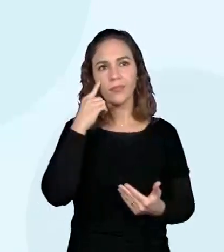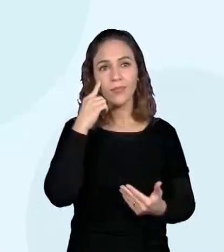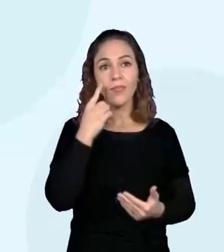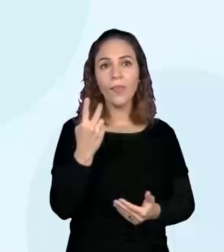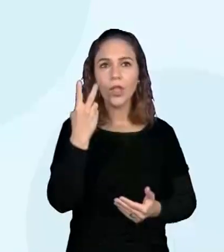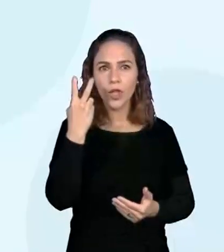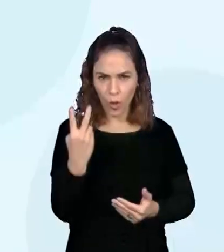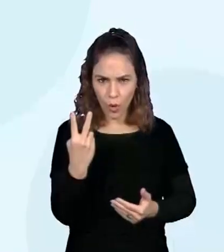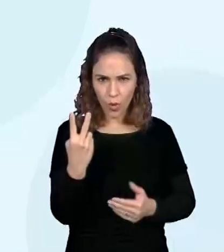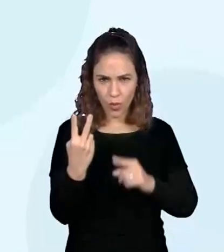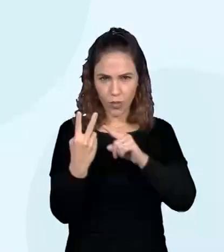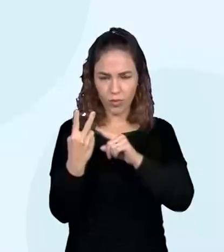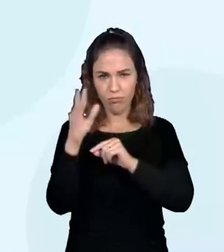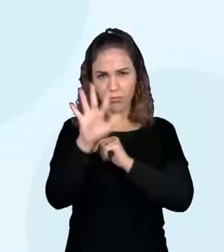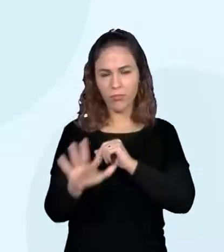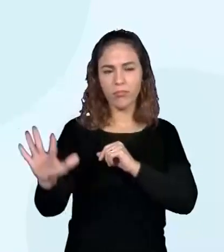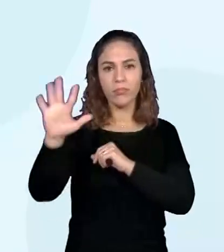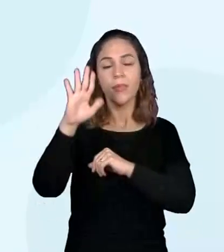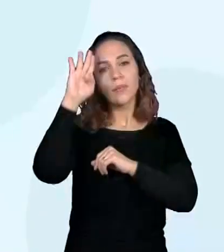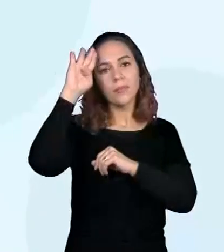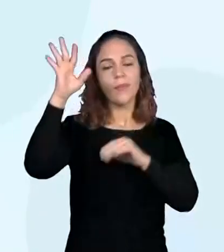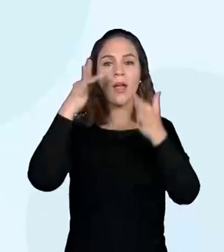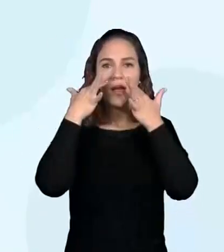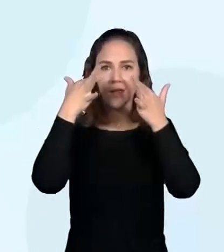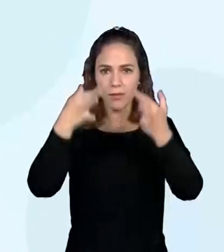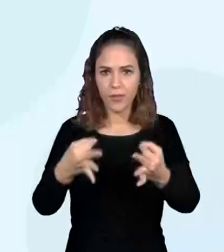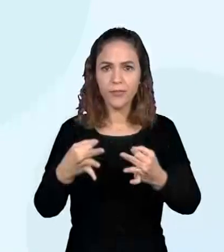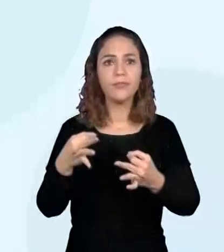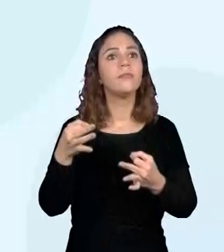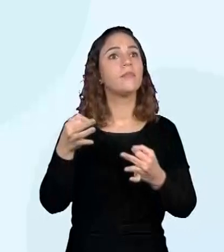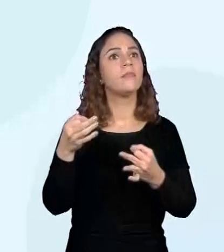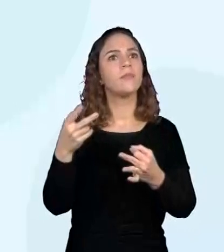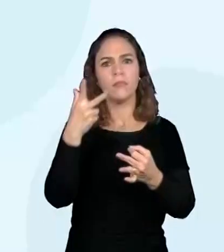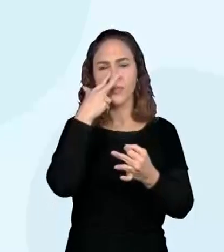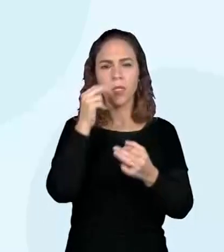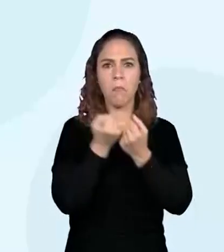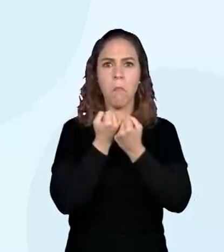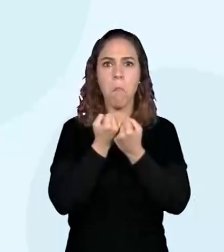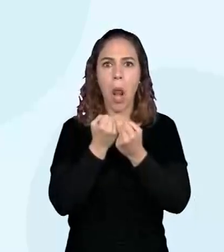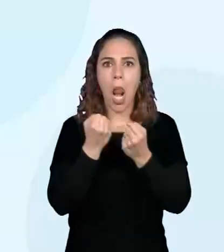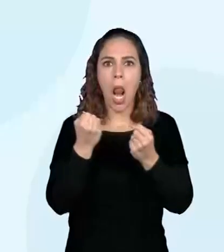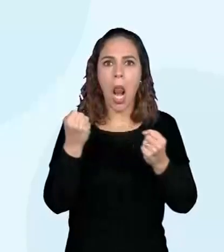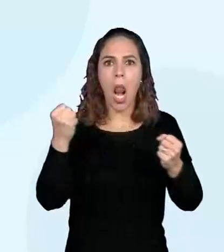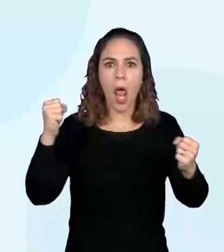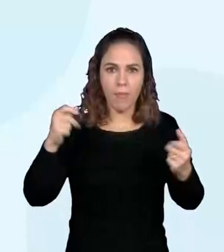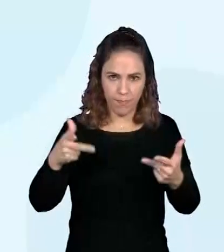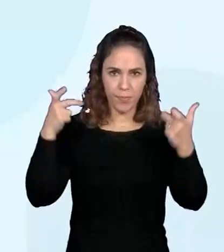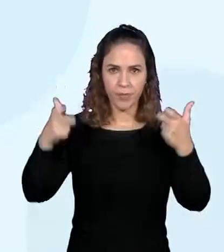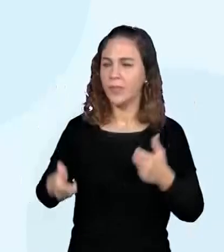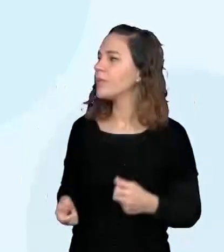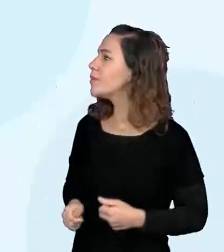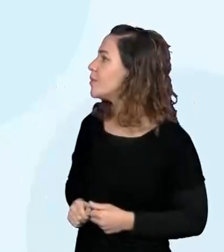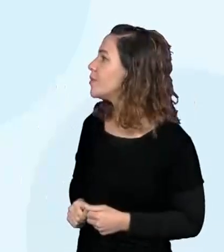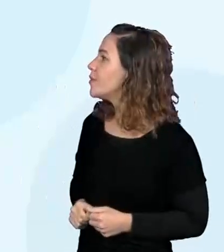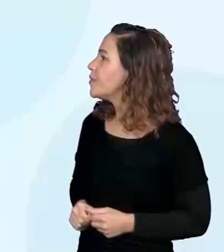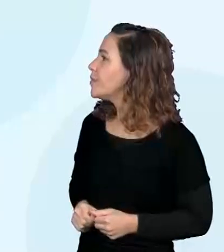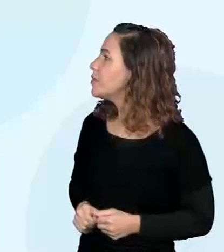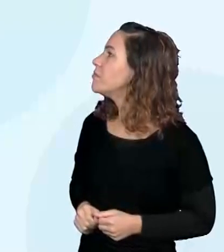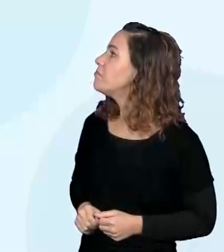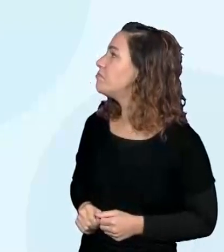onde eu quero que vocês prestem mais atenção. A gente consegue perceber aí que, em termos de território, é um território bem grande, certo?